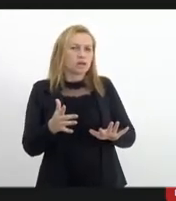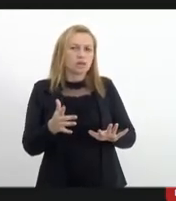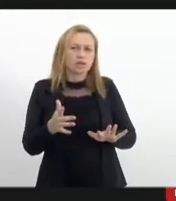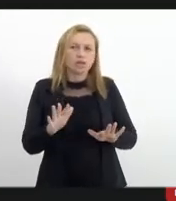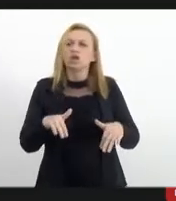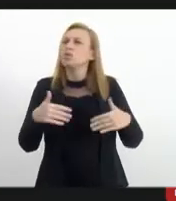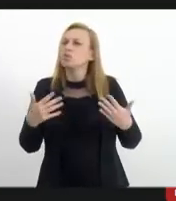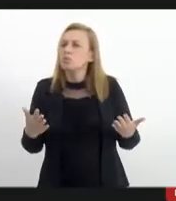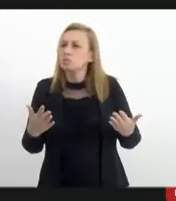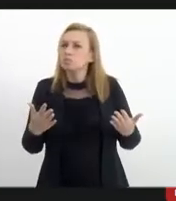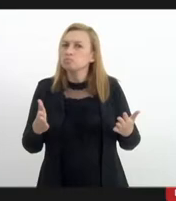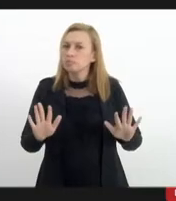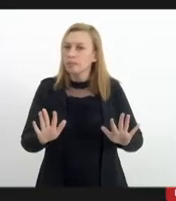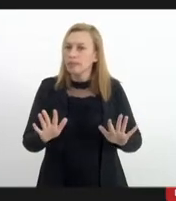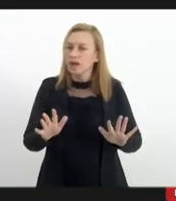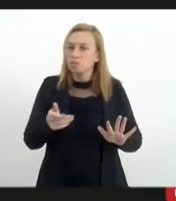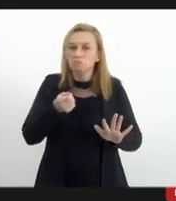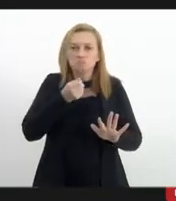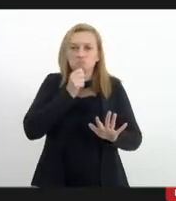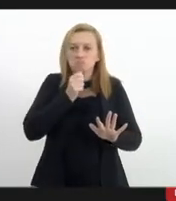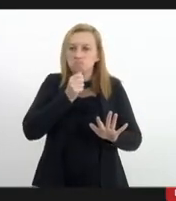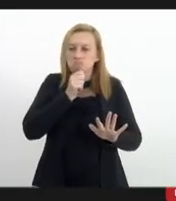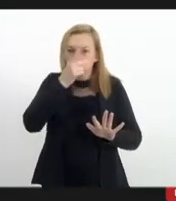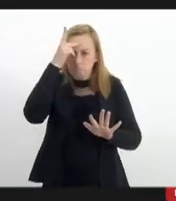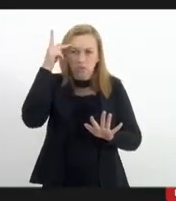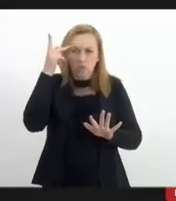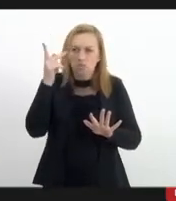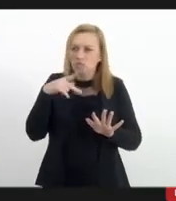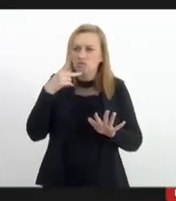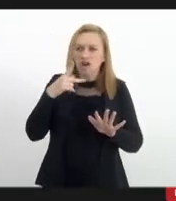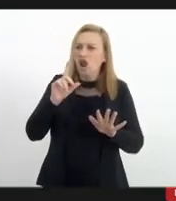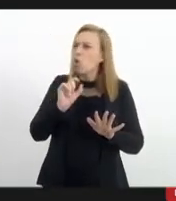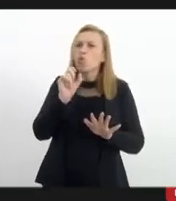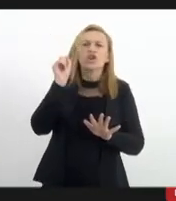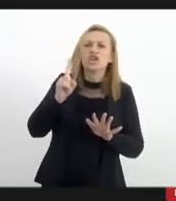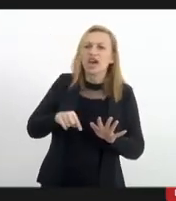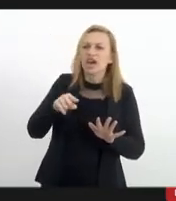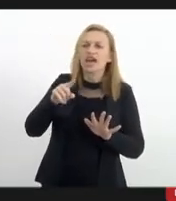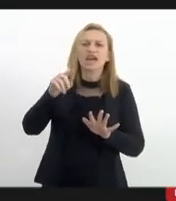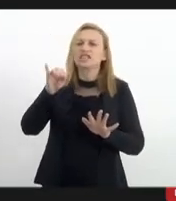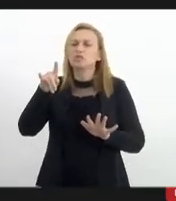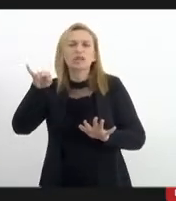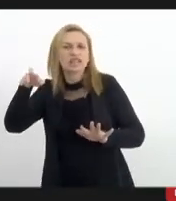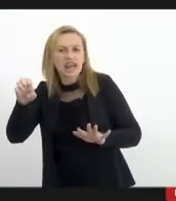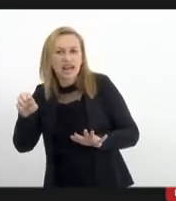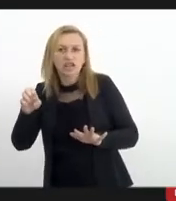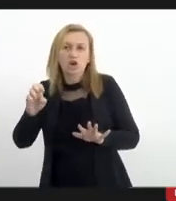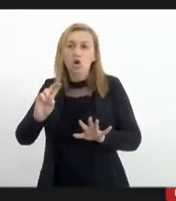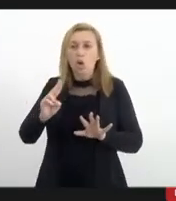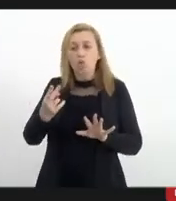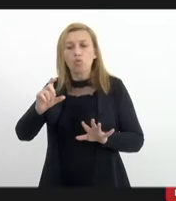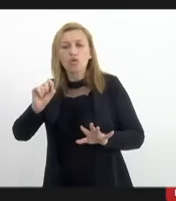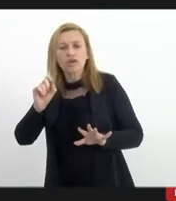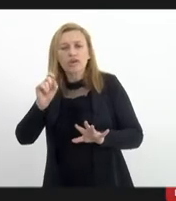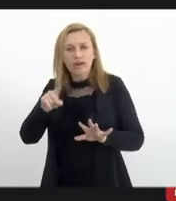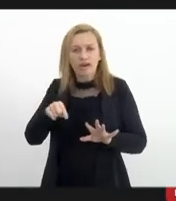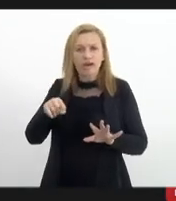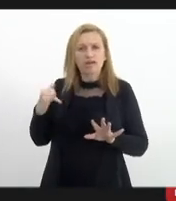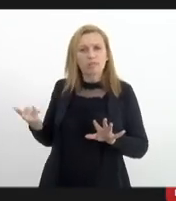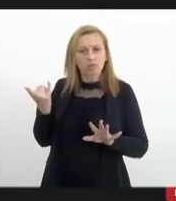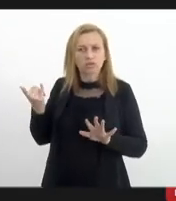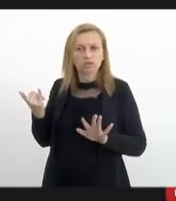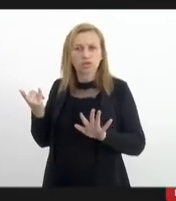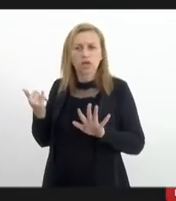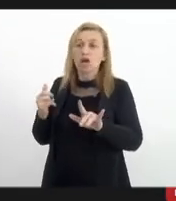Enquanto ninguém definir o que era excepcionalidade, cada órgão vai definir o que é a sua excepcionalidade. A